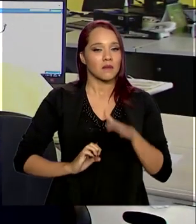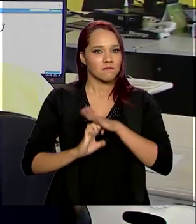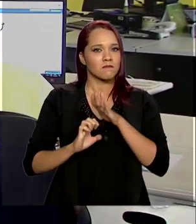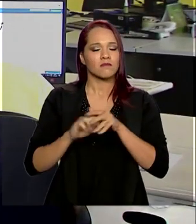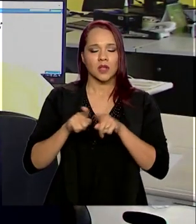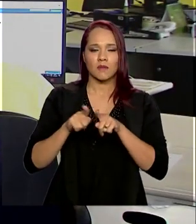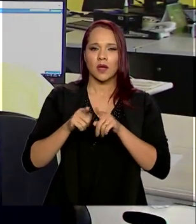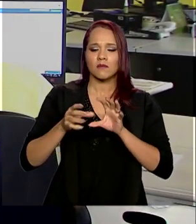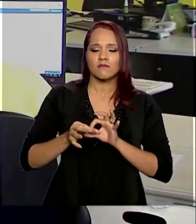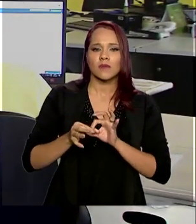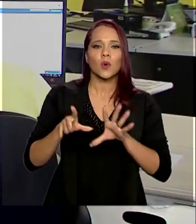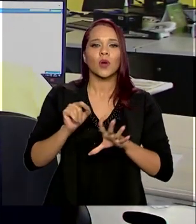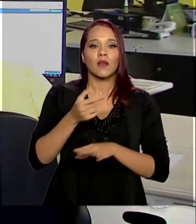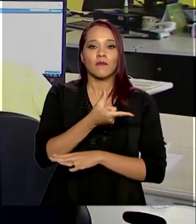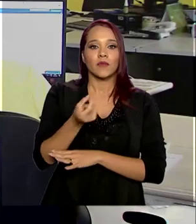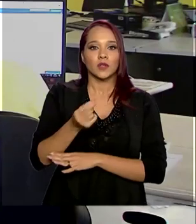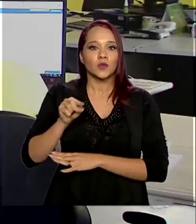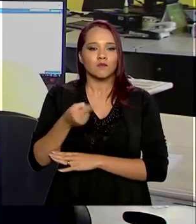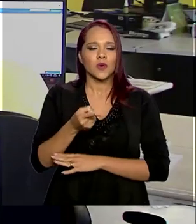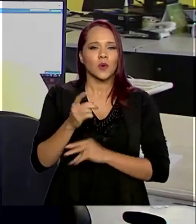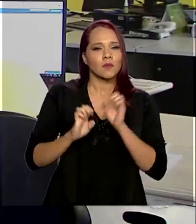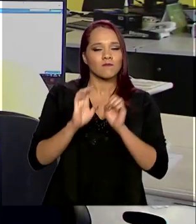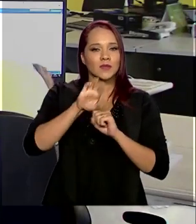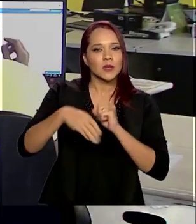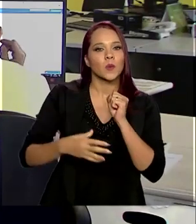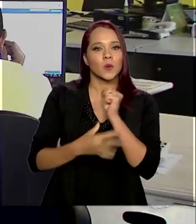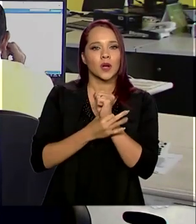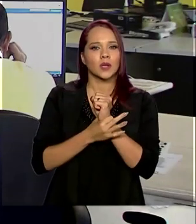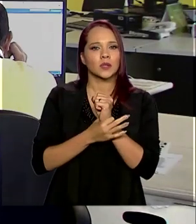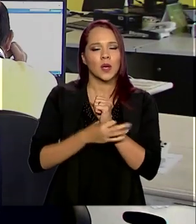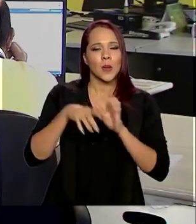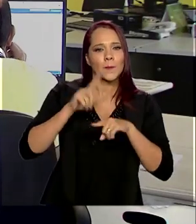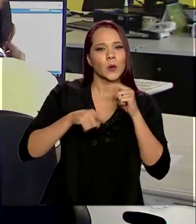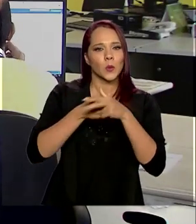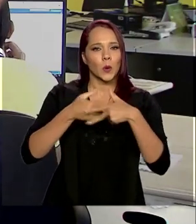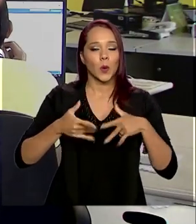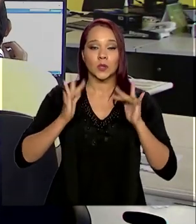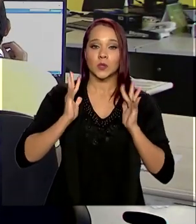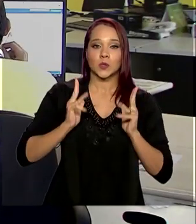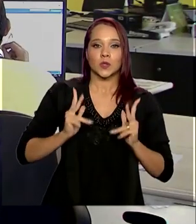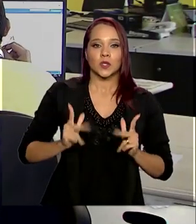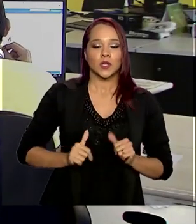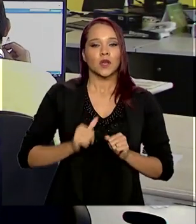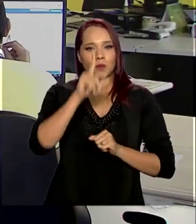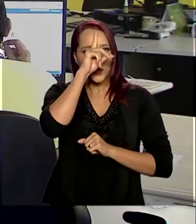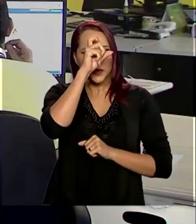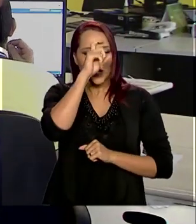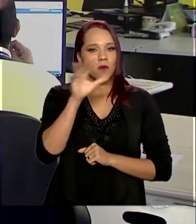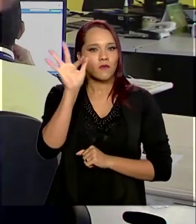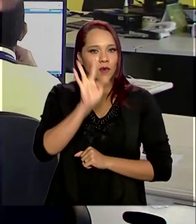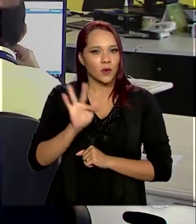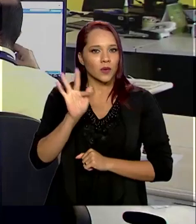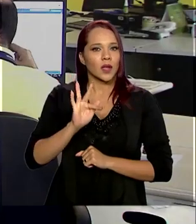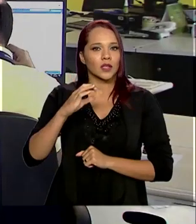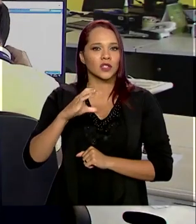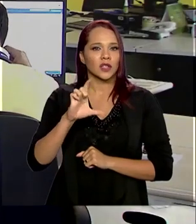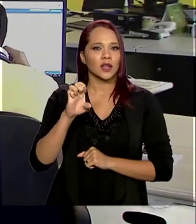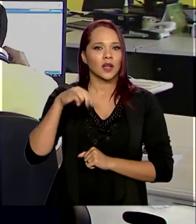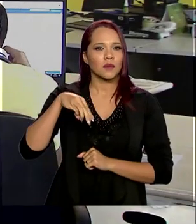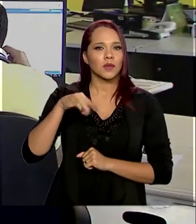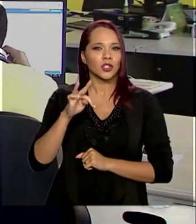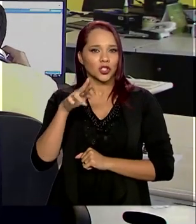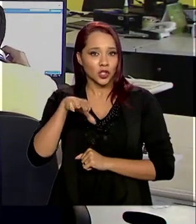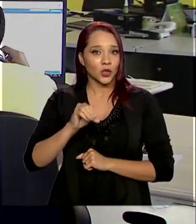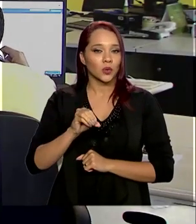disponibilizou cerca de 20 mil equipamentos de segurança e produtos de higiene para o Hospital Universitário Clementino Fraga Filho, da